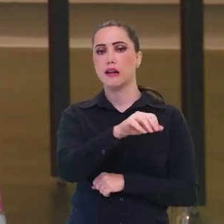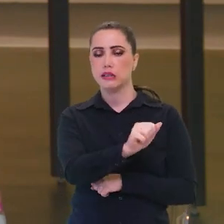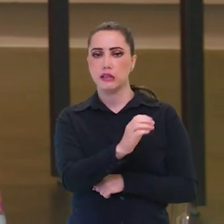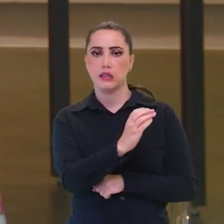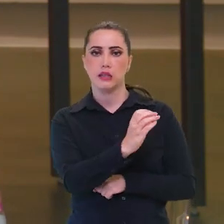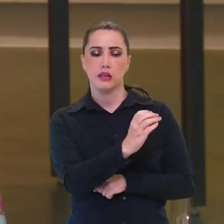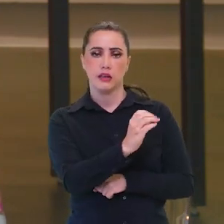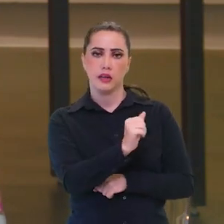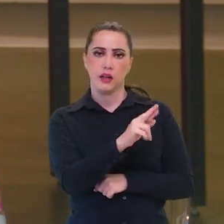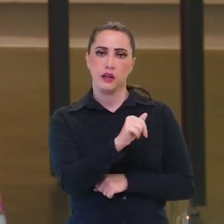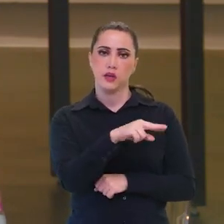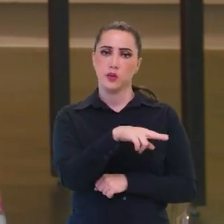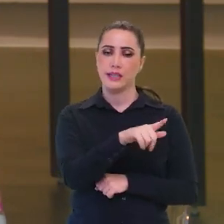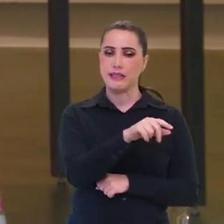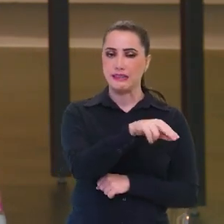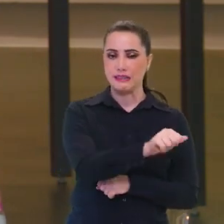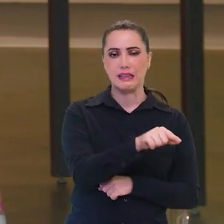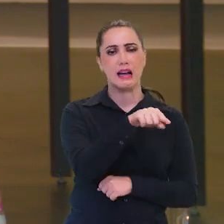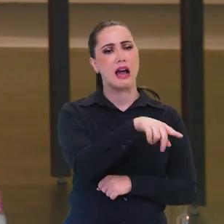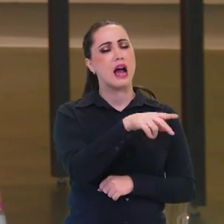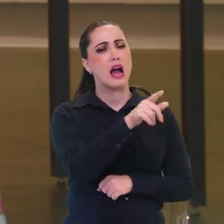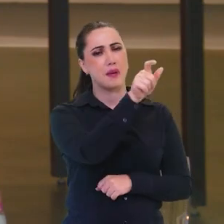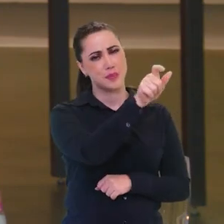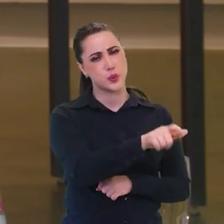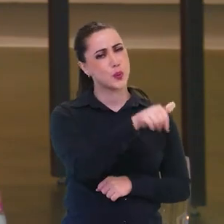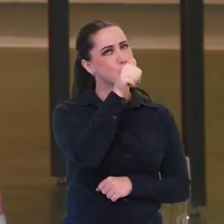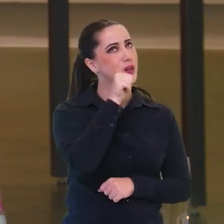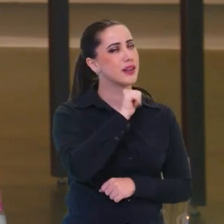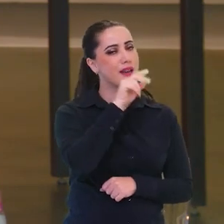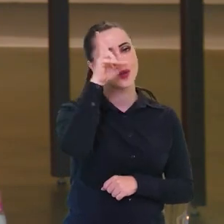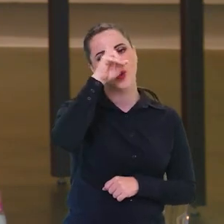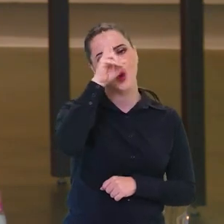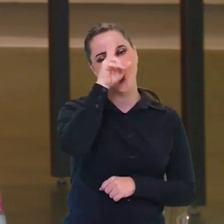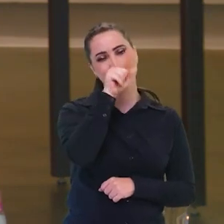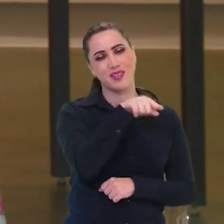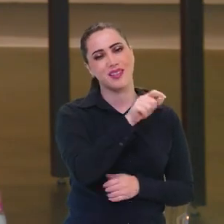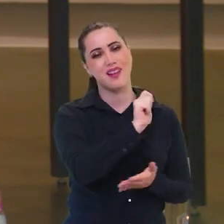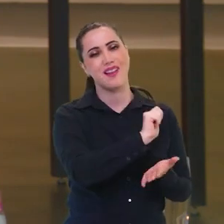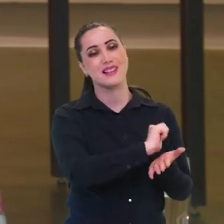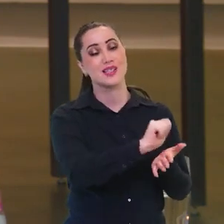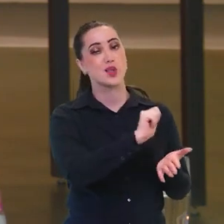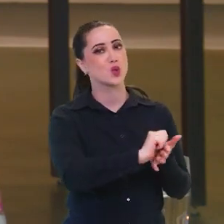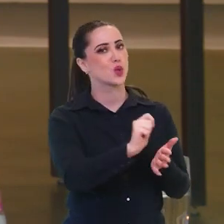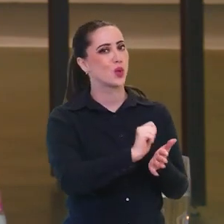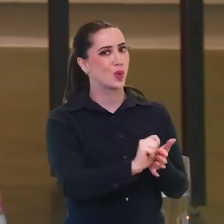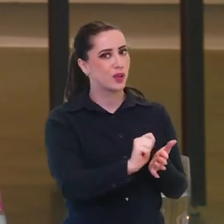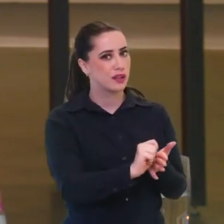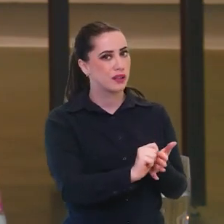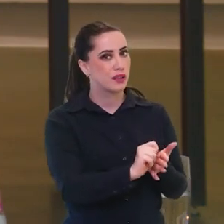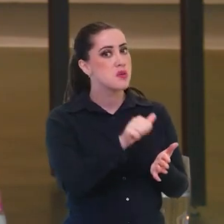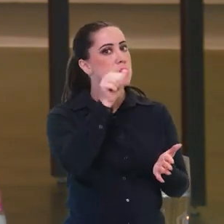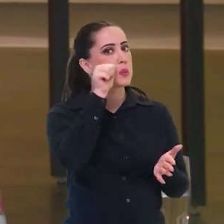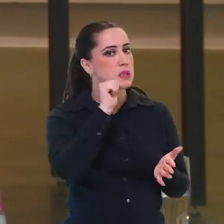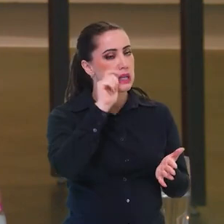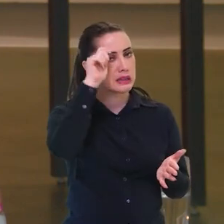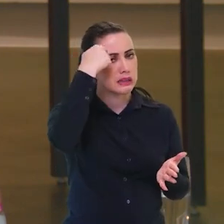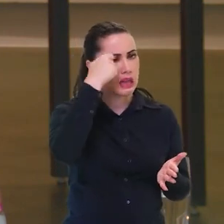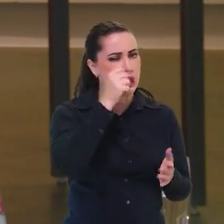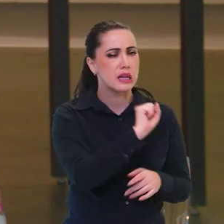que tem uma história que é muito bonita, se as pessoas quiserem visitar a história dessa escritora negra do